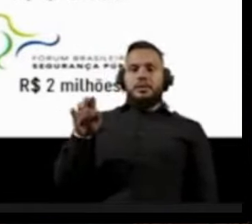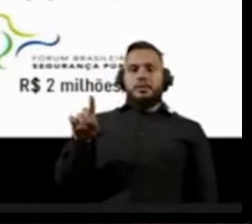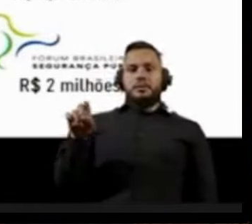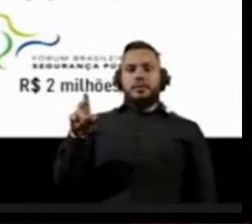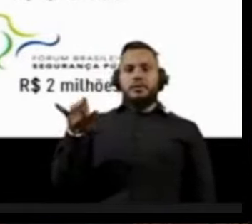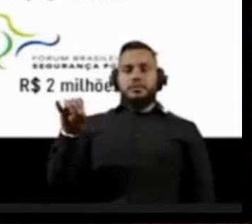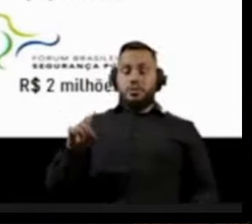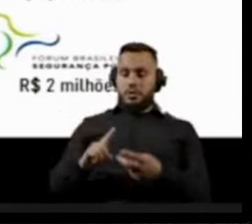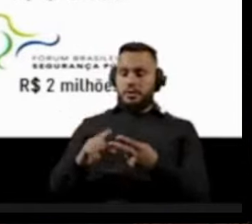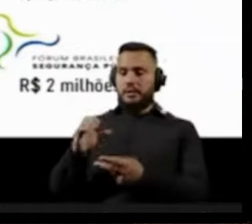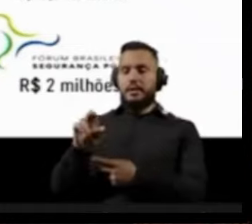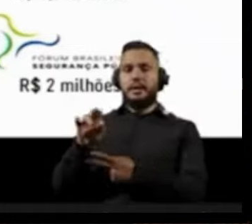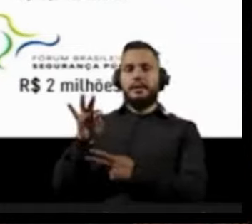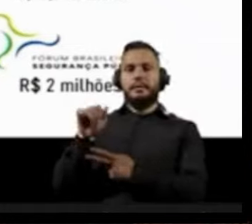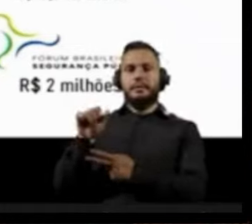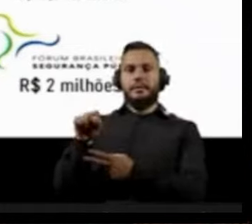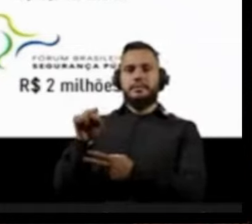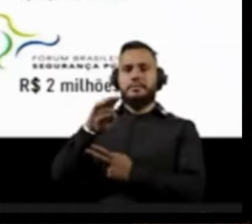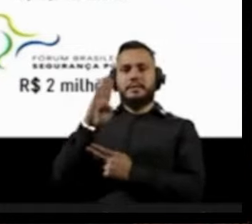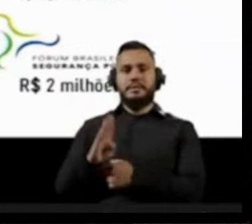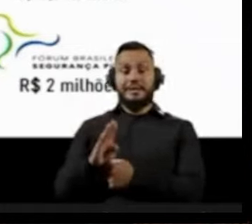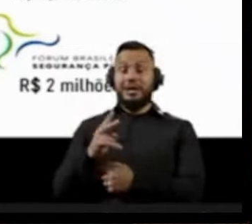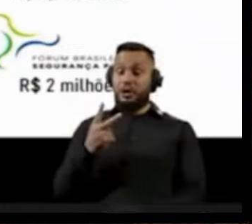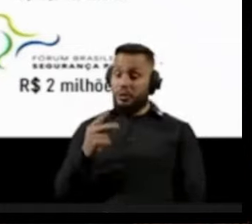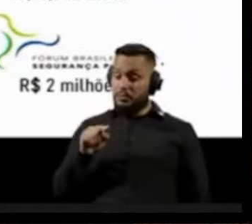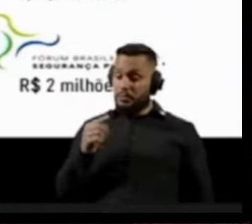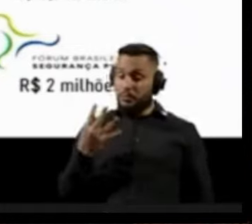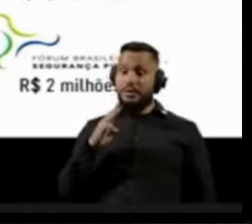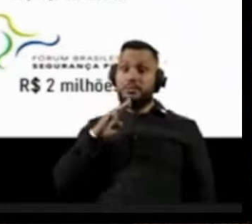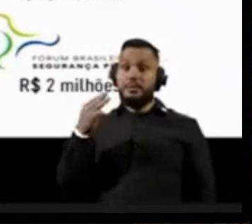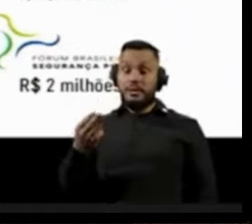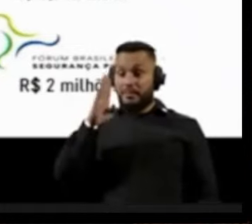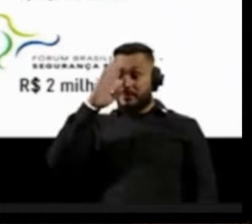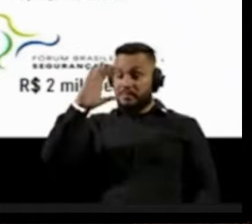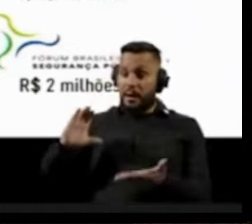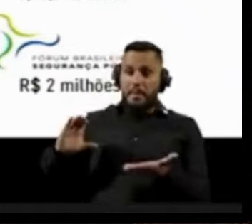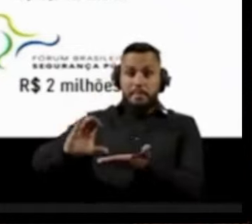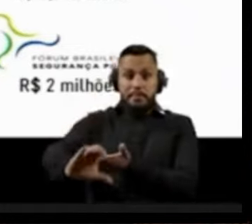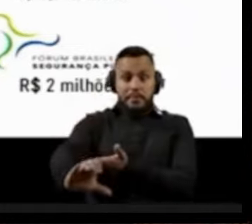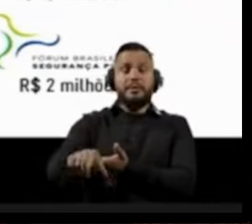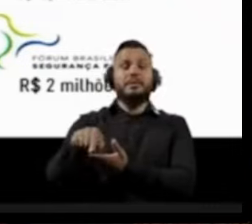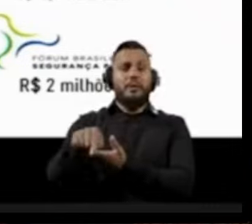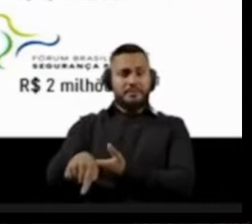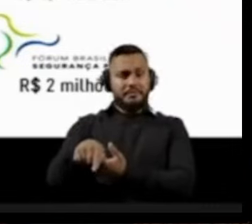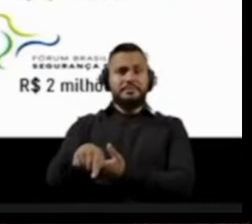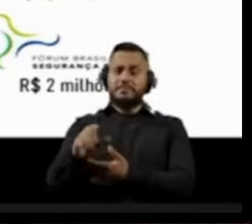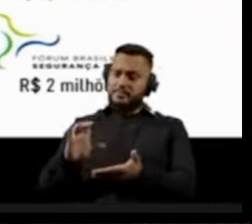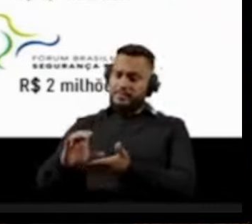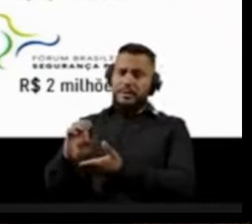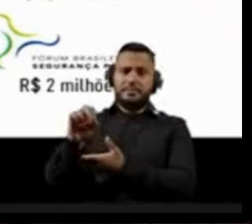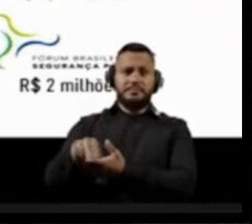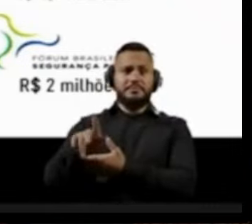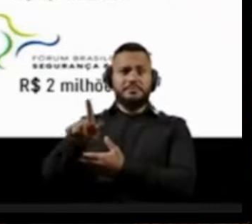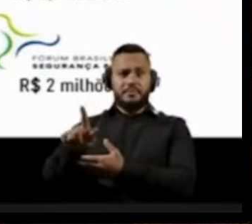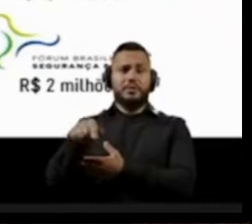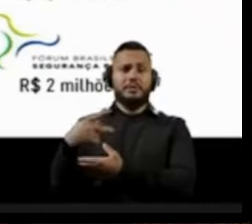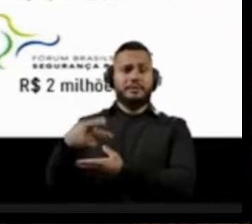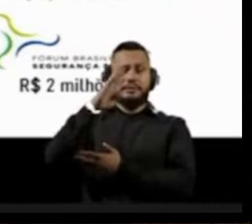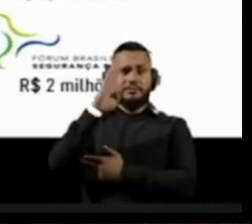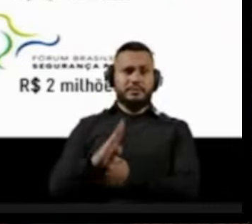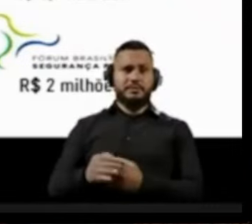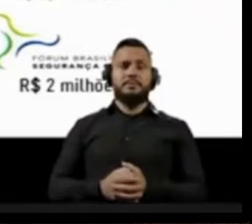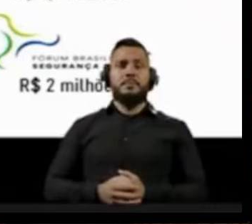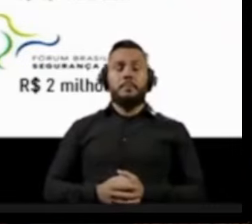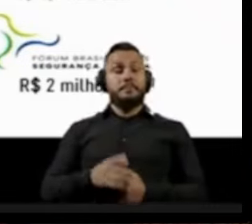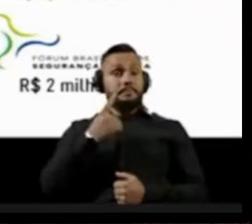Caritas Brasileira, 2,4 milhões. São os principais repasses de dinheiro que a fundação Ford fez a ONGs nacionais aqui do nosso